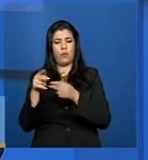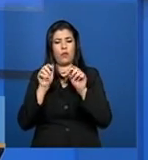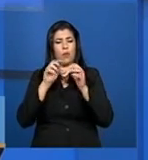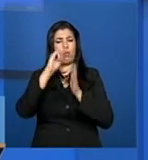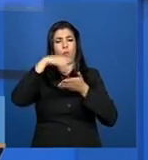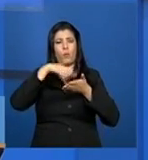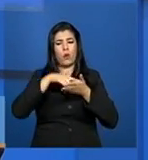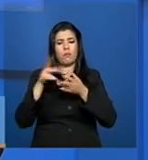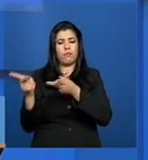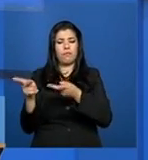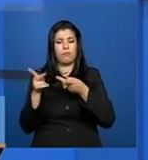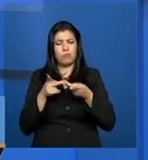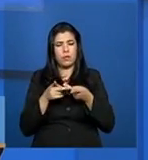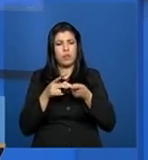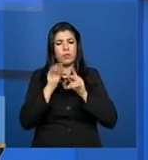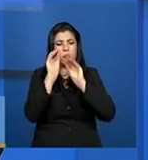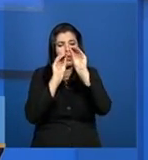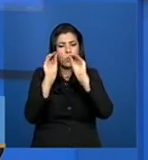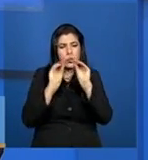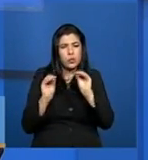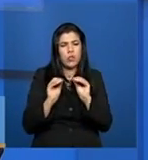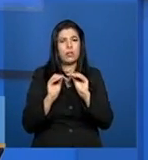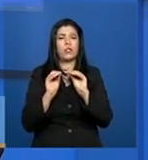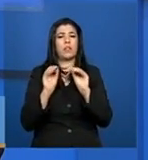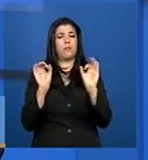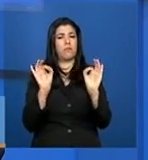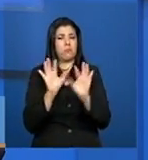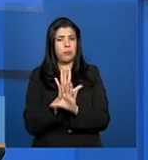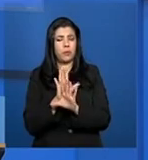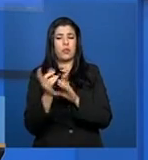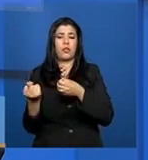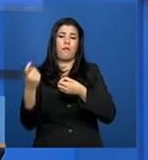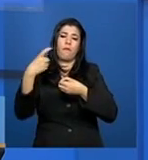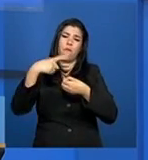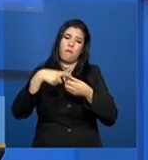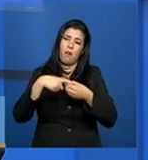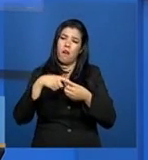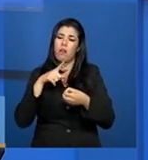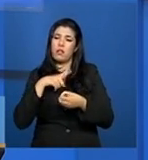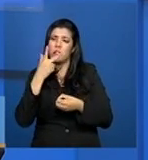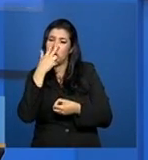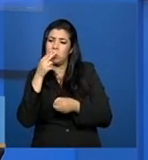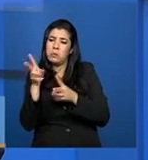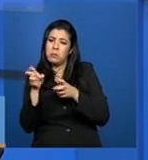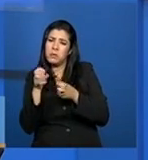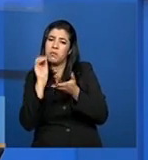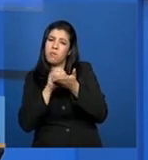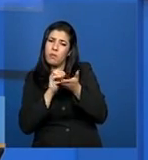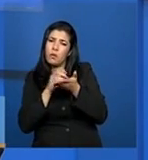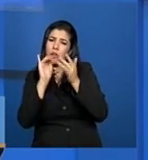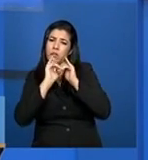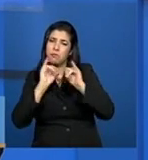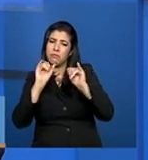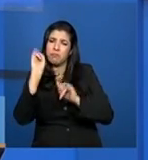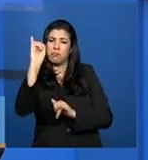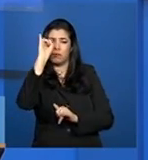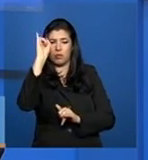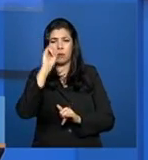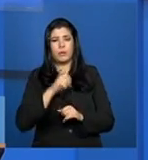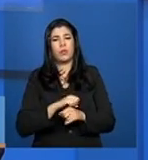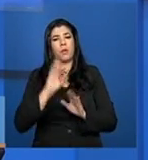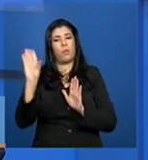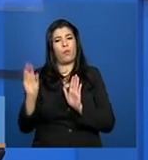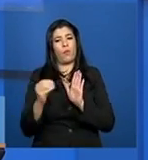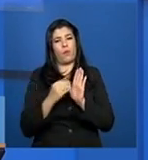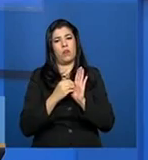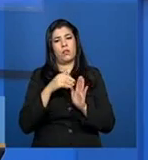vezes, para ajustar algum texto, né? Ou colocar mais alguma informação que ele achar necessário. O parecer de visita, ele precisa ser concluído por